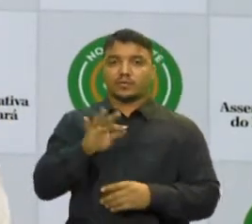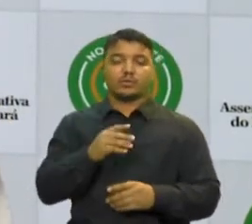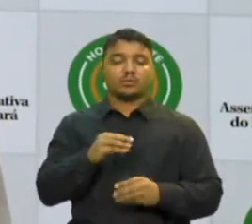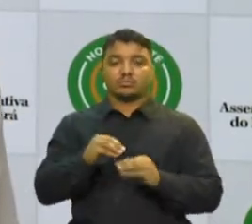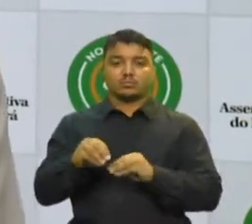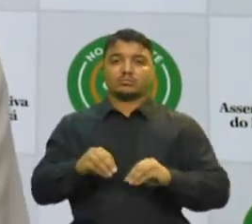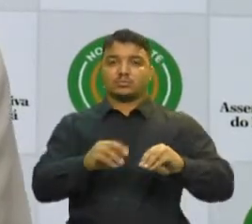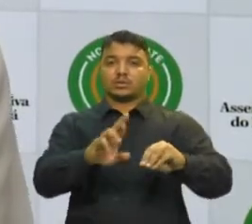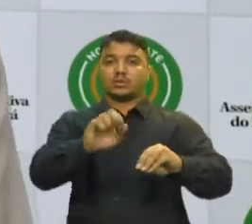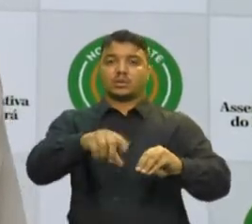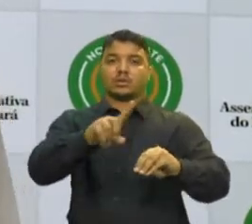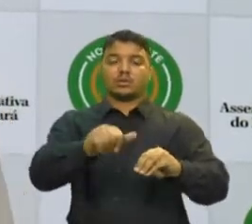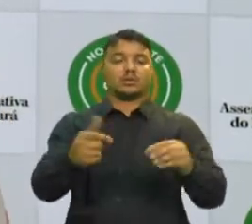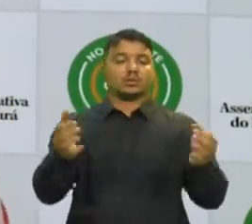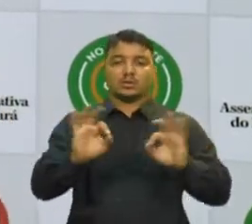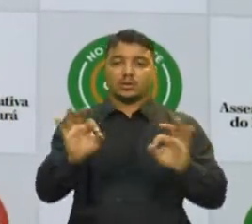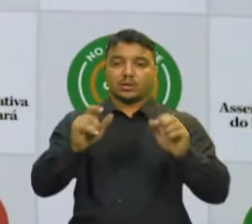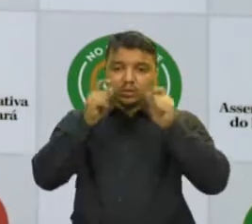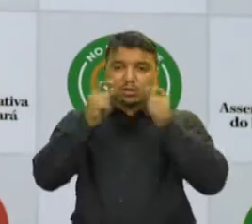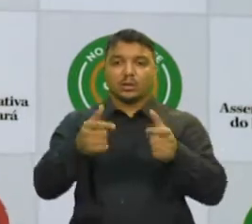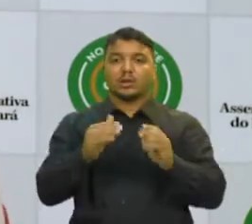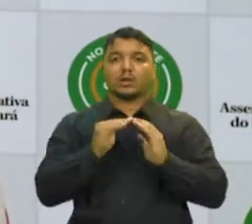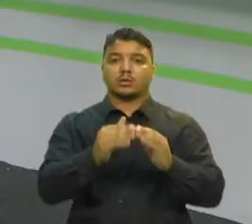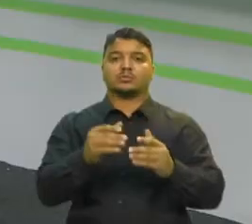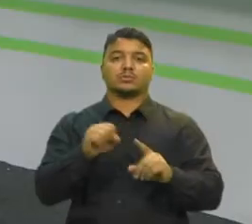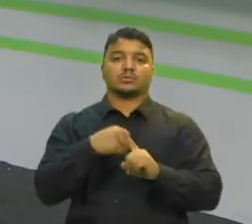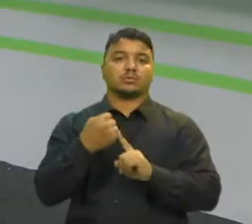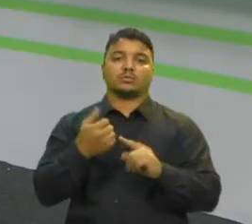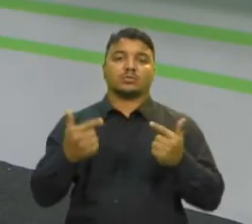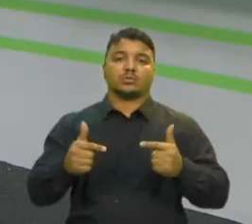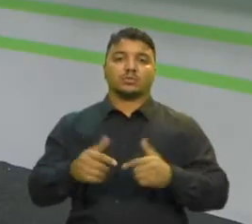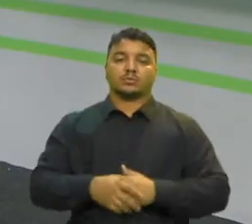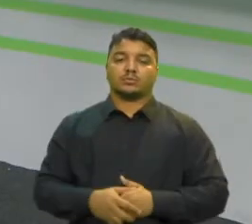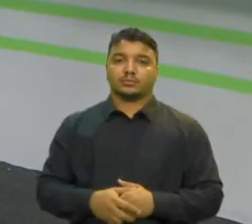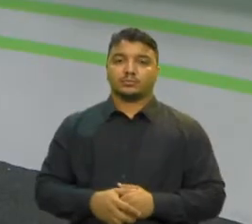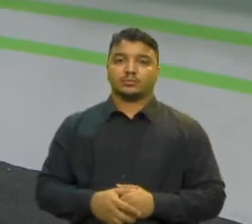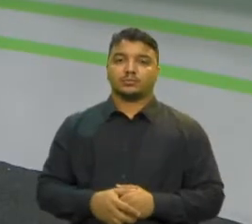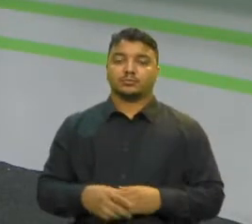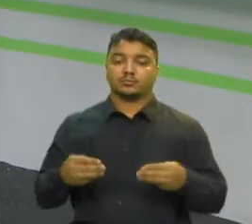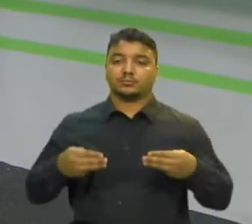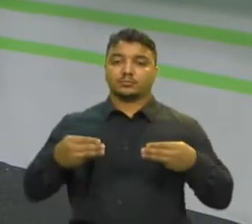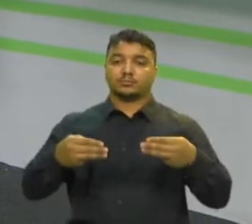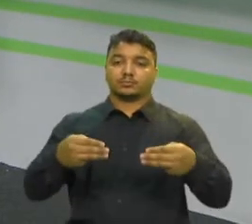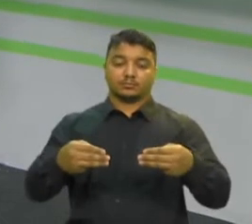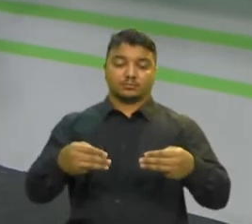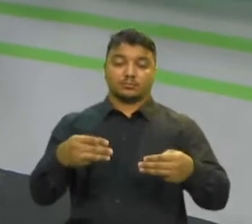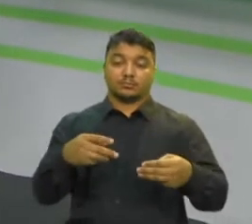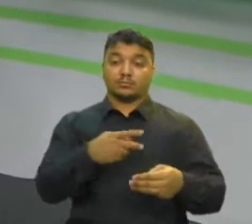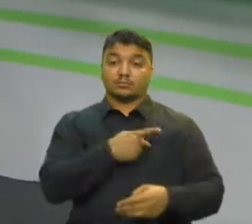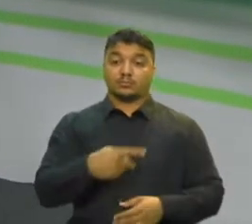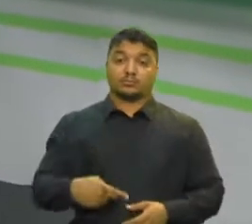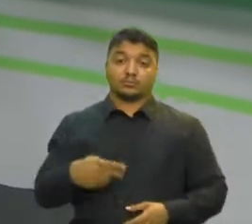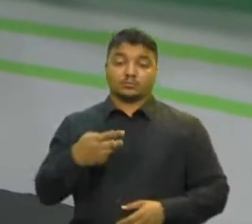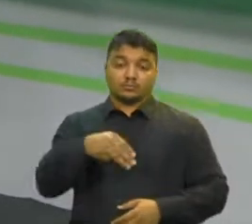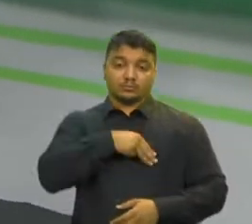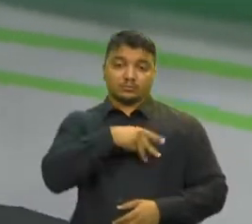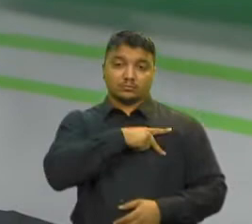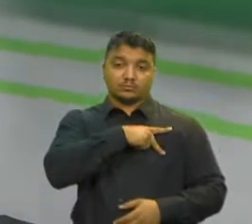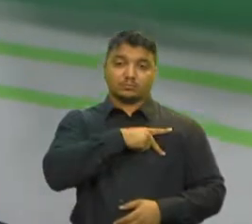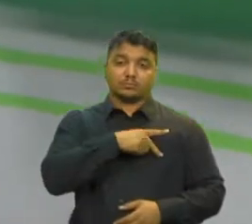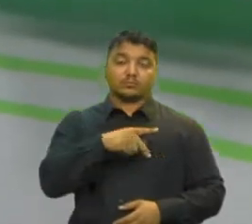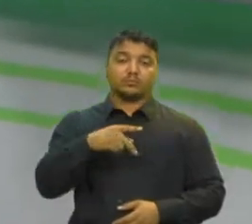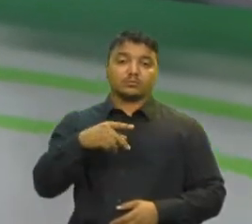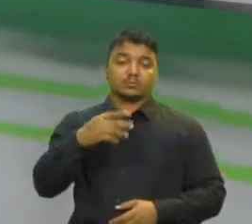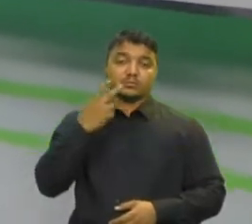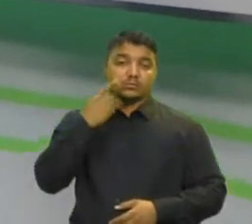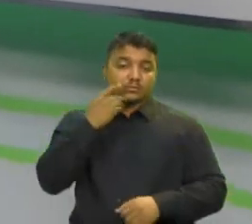renda Nem no programa de interesse, de moradia de interesse social O Ministério Público do Estado do Ceará, o Ministério Público Federal